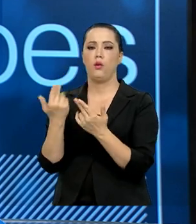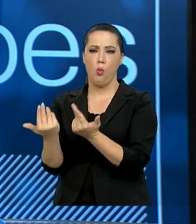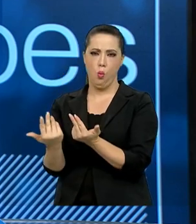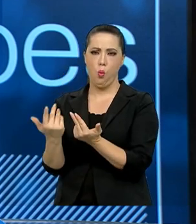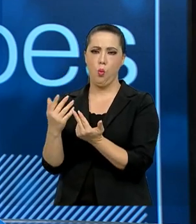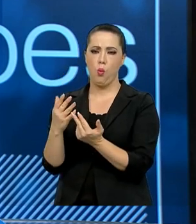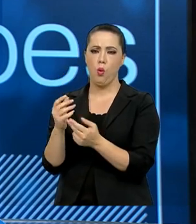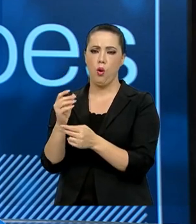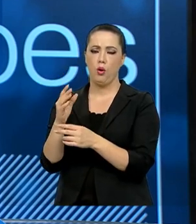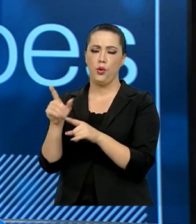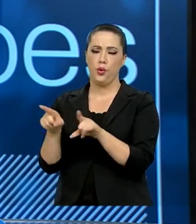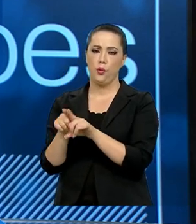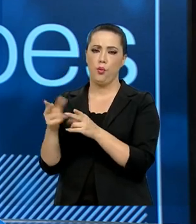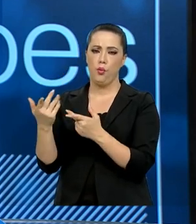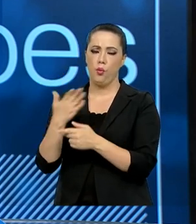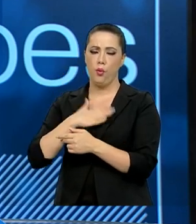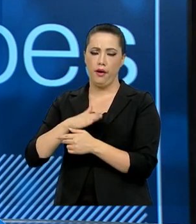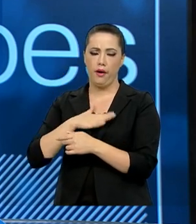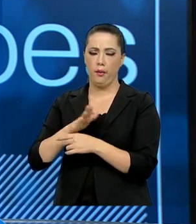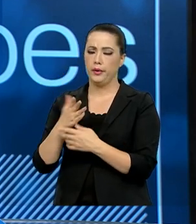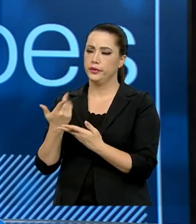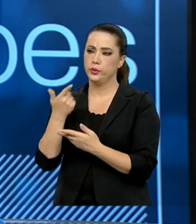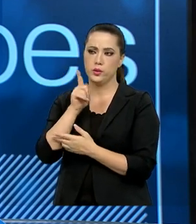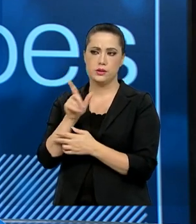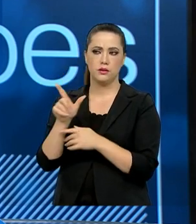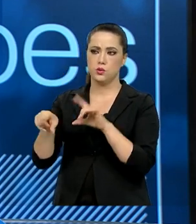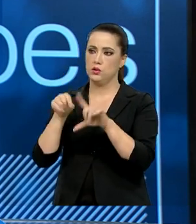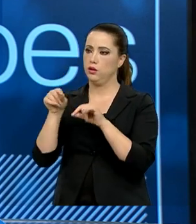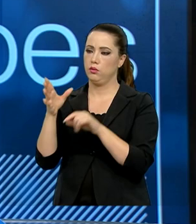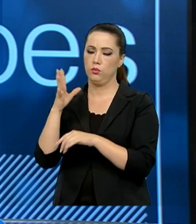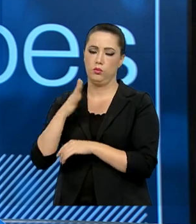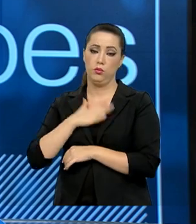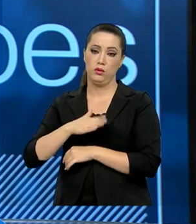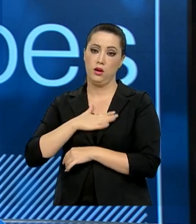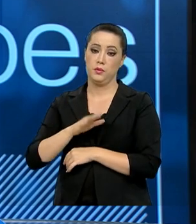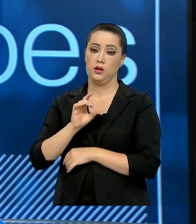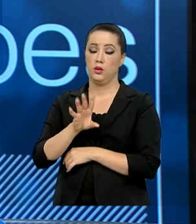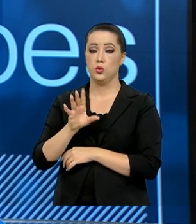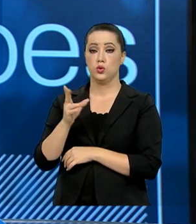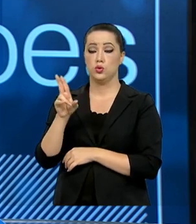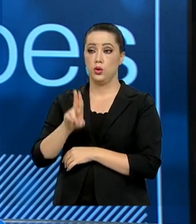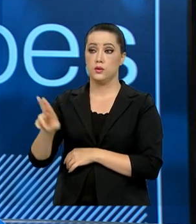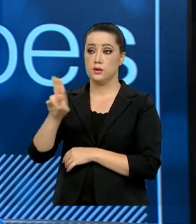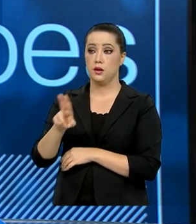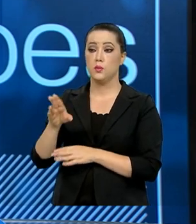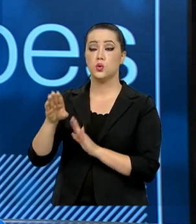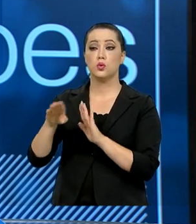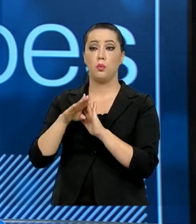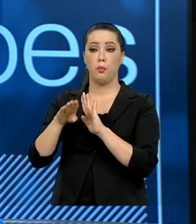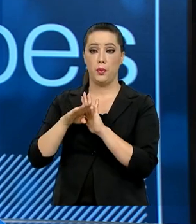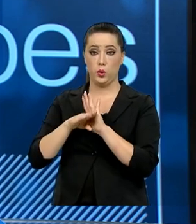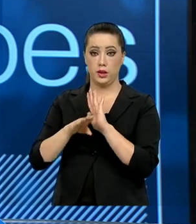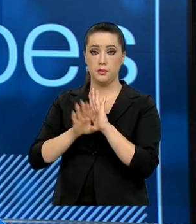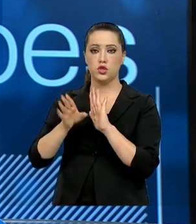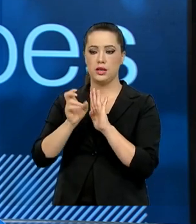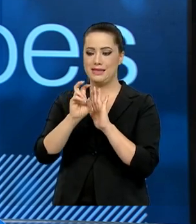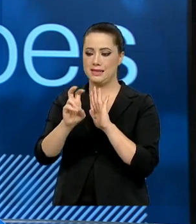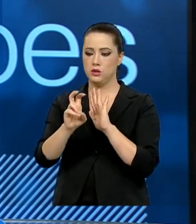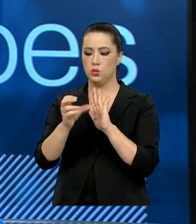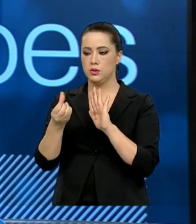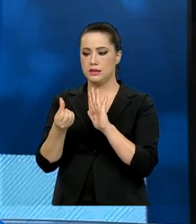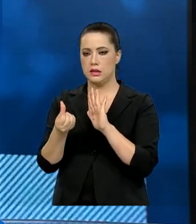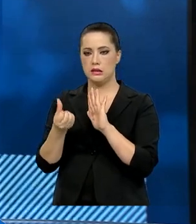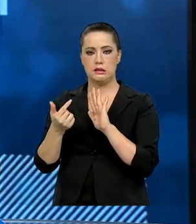concessão imediata, foram contemplados apenas os programas 5, 6 e 7 da CAPES. Ou aqueles programas